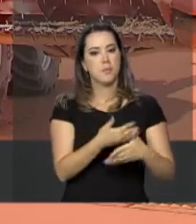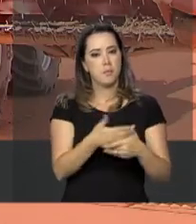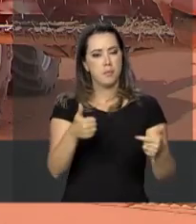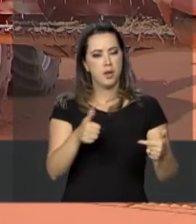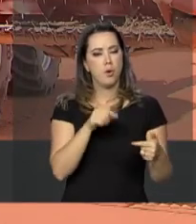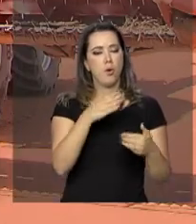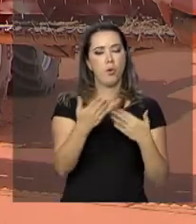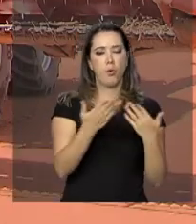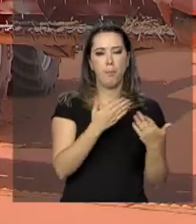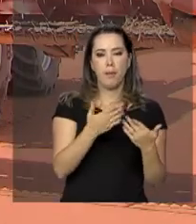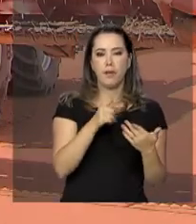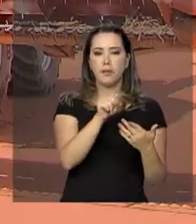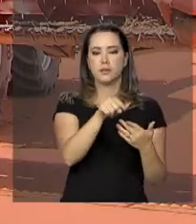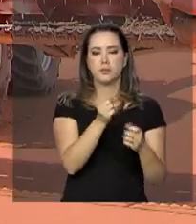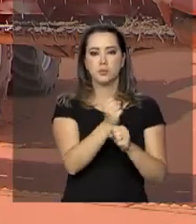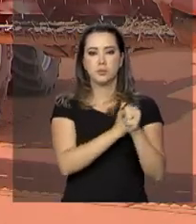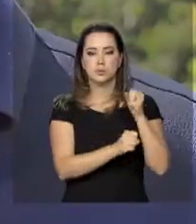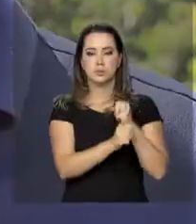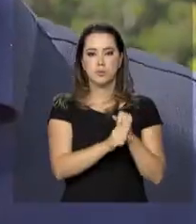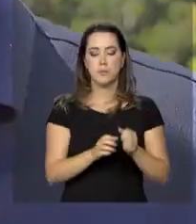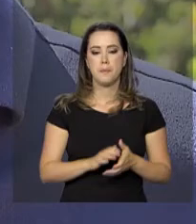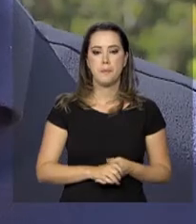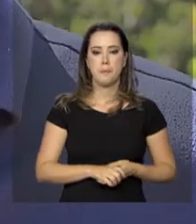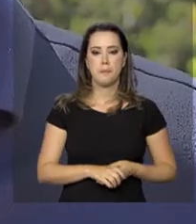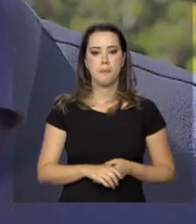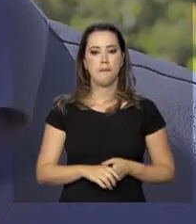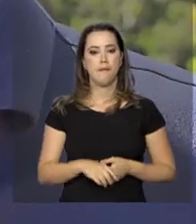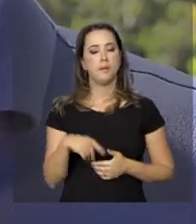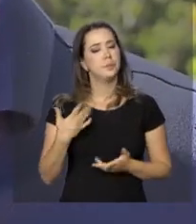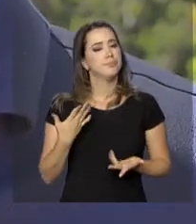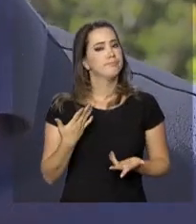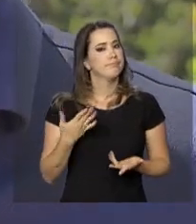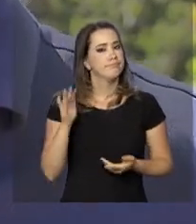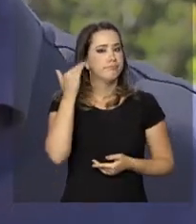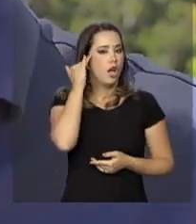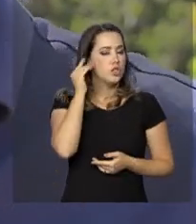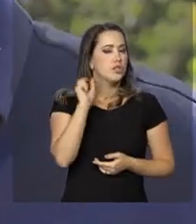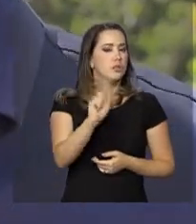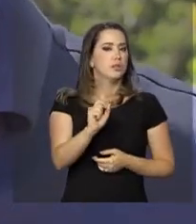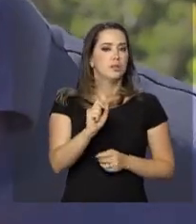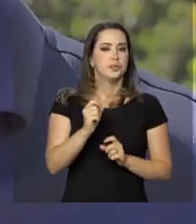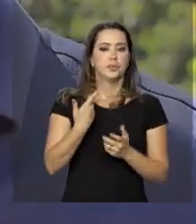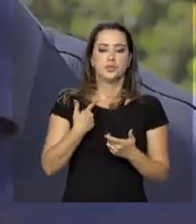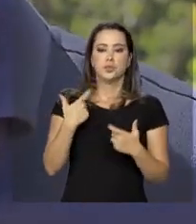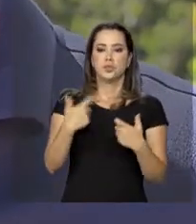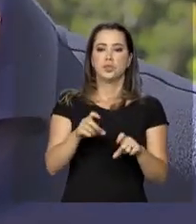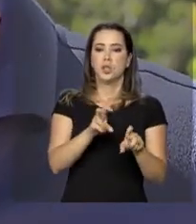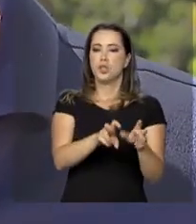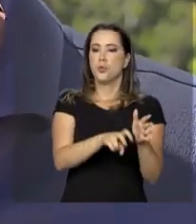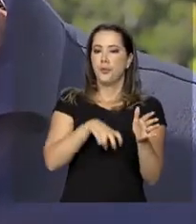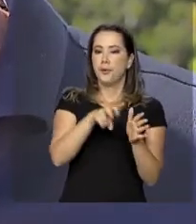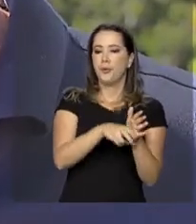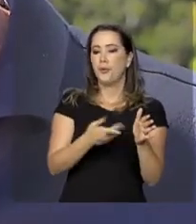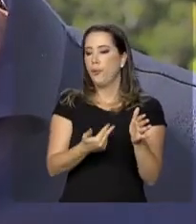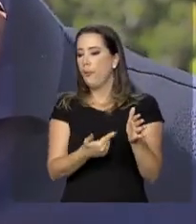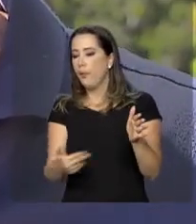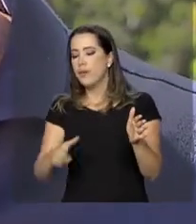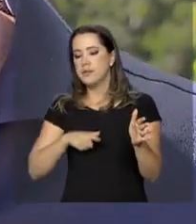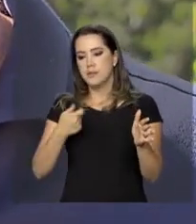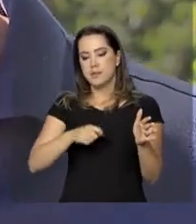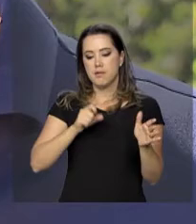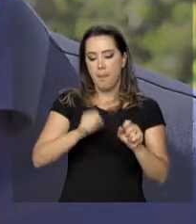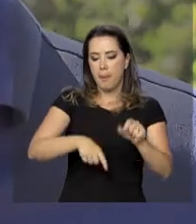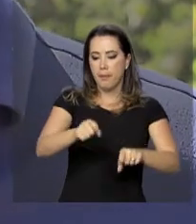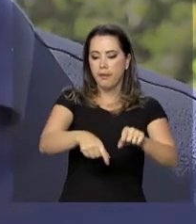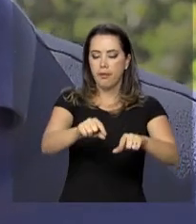superior em relação à safra passada. A gente entende que, por exemplo, uma máquina, uma colheitadeira, um trator, um equipamento que se vai usar para